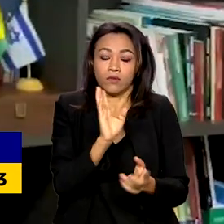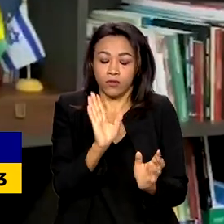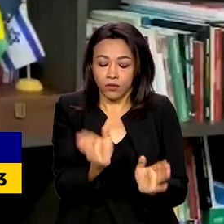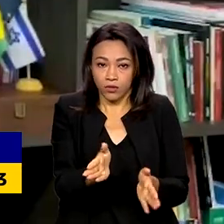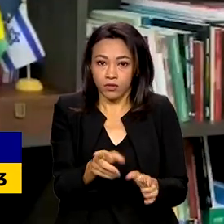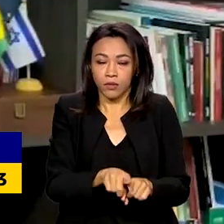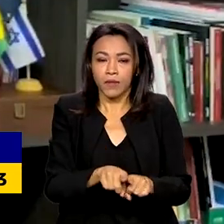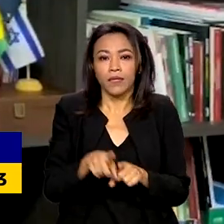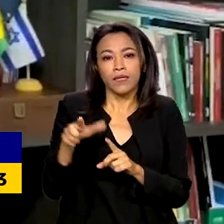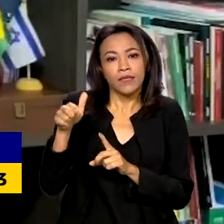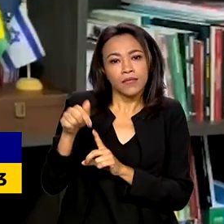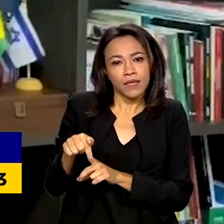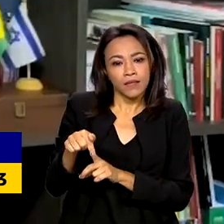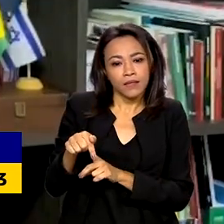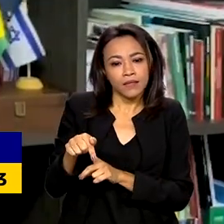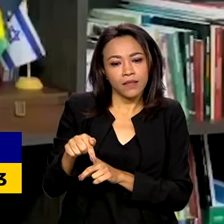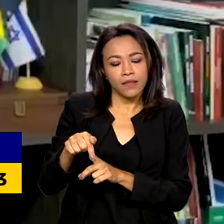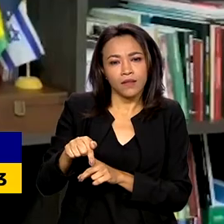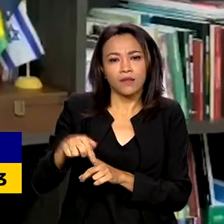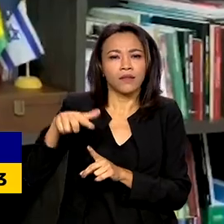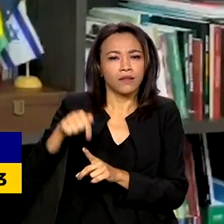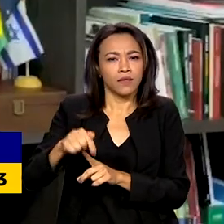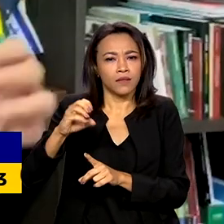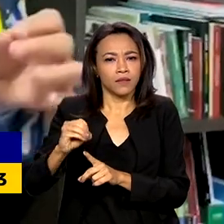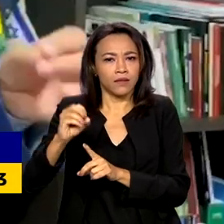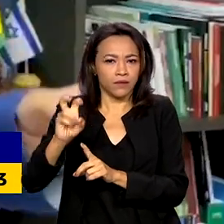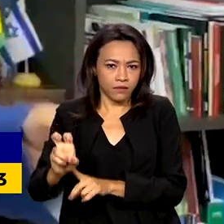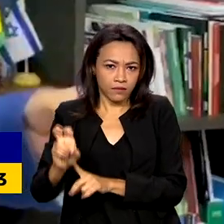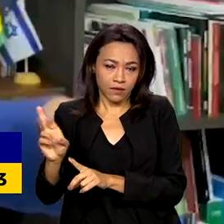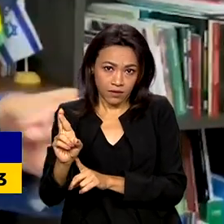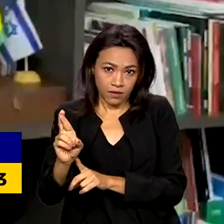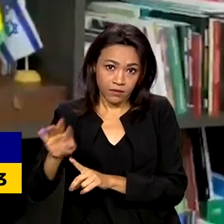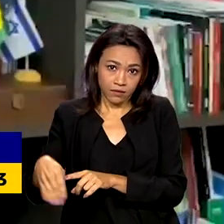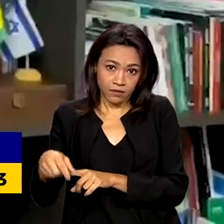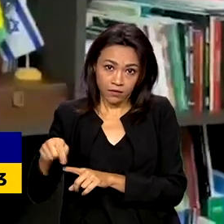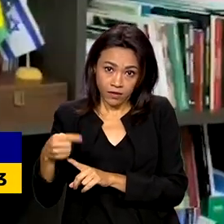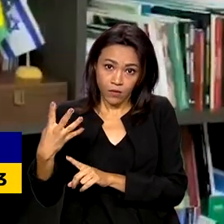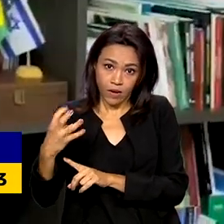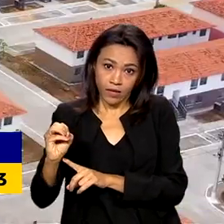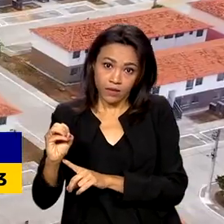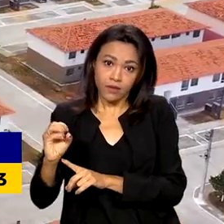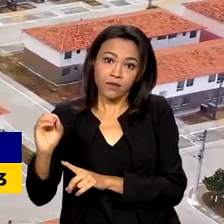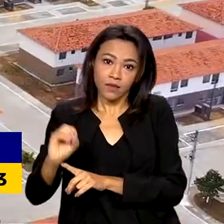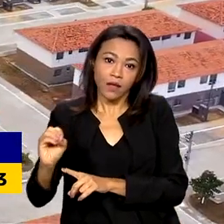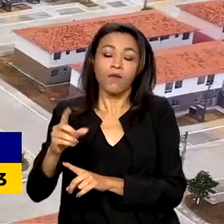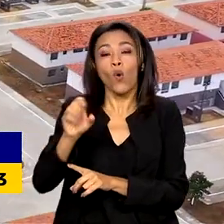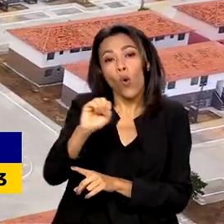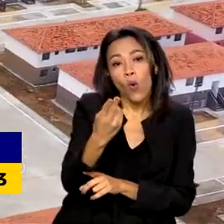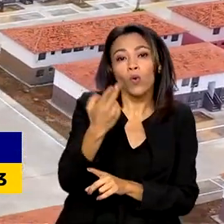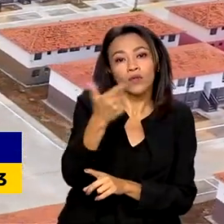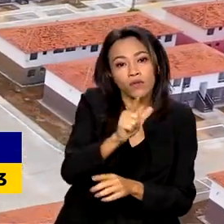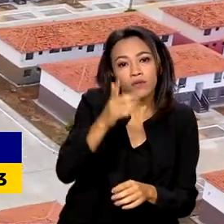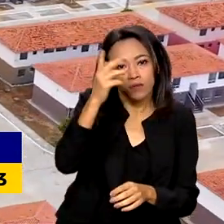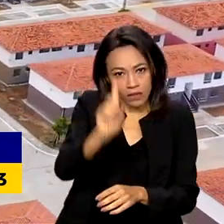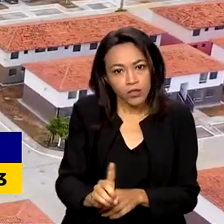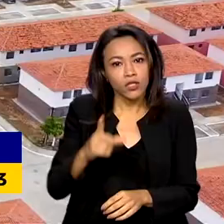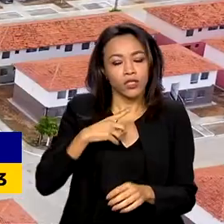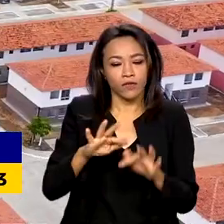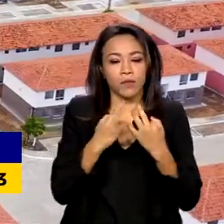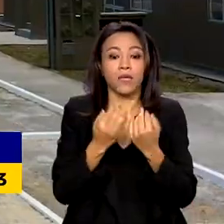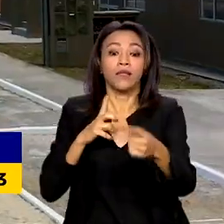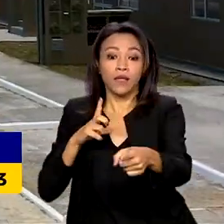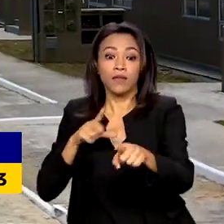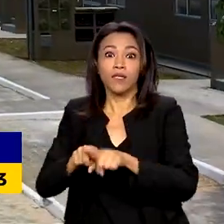705 reais e 40 centavos por família beneficiária. E teve avanços também em